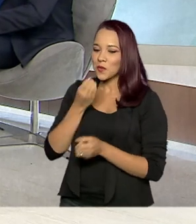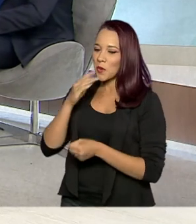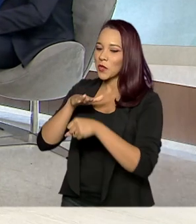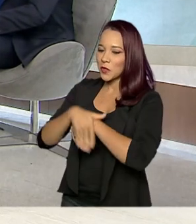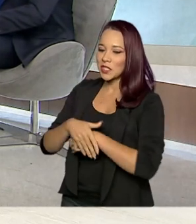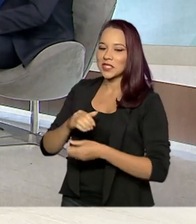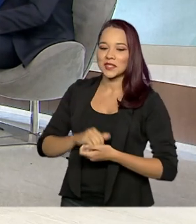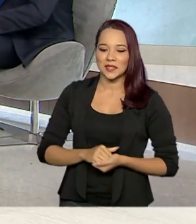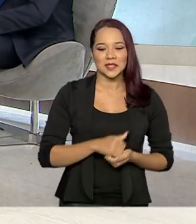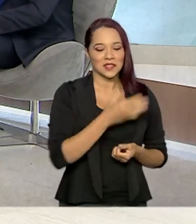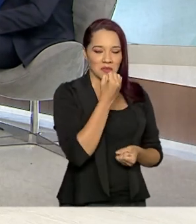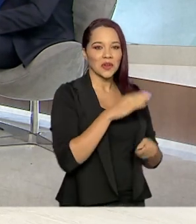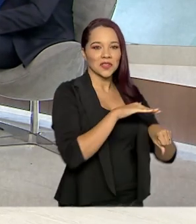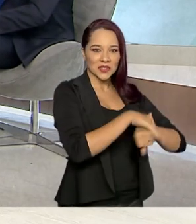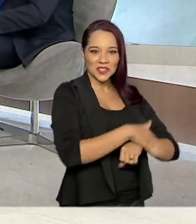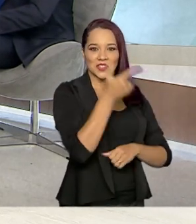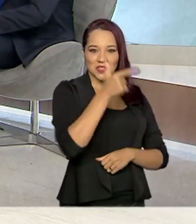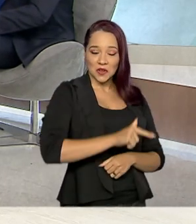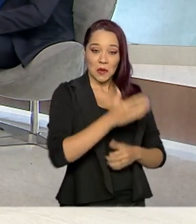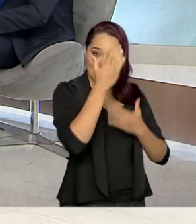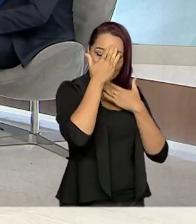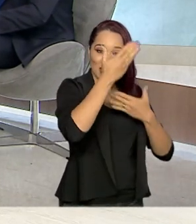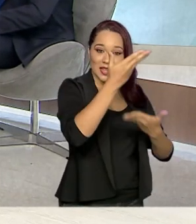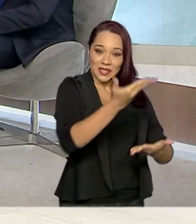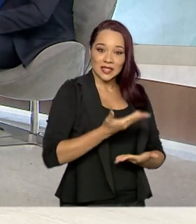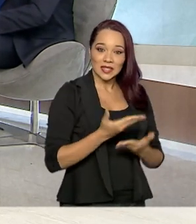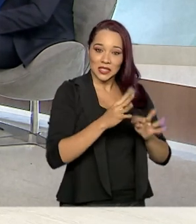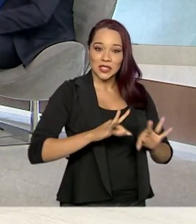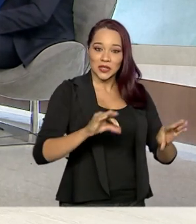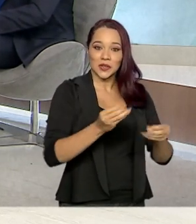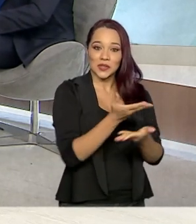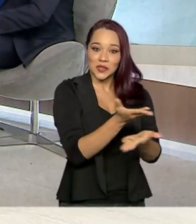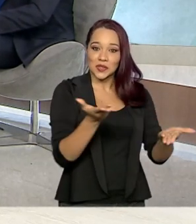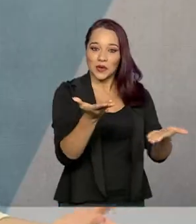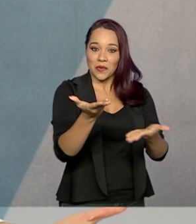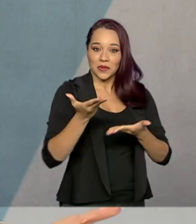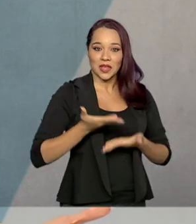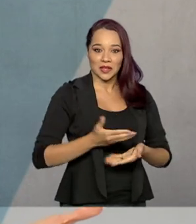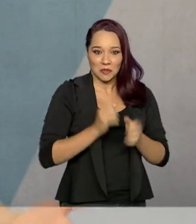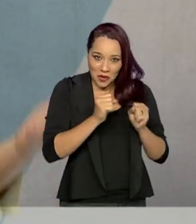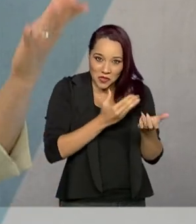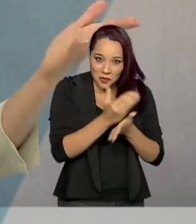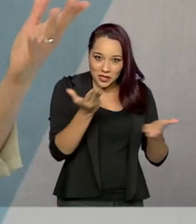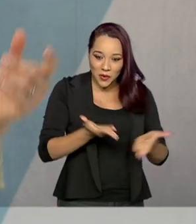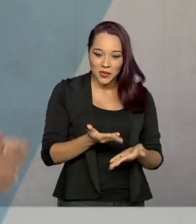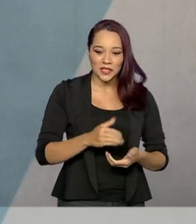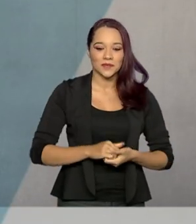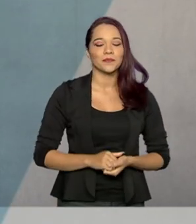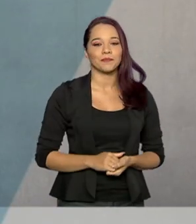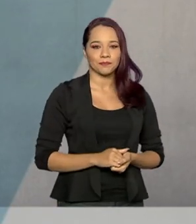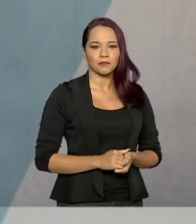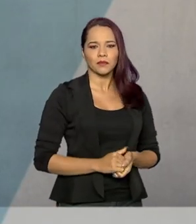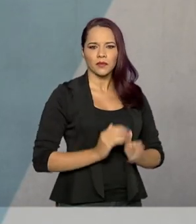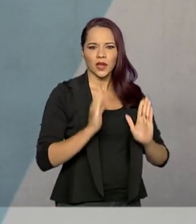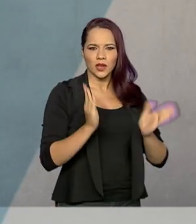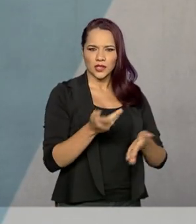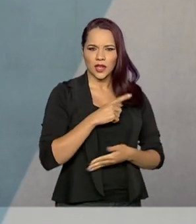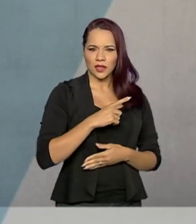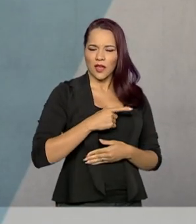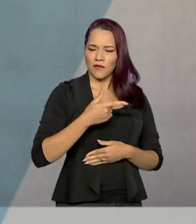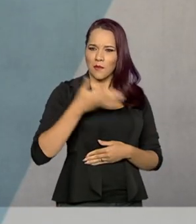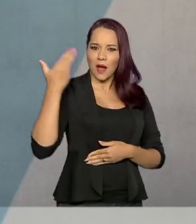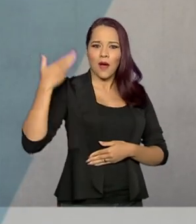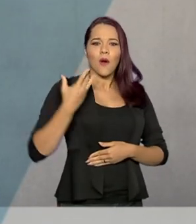Catiuci. Boa noite, Paulo, mais uma vez. E obrigada também a presença aqui dos nossos convidados. Posso começar hoje? Claro, vamos lá. A gente já teve aqui outras